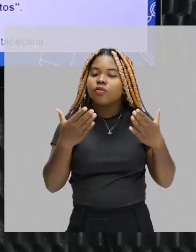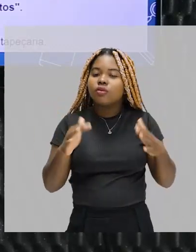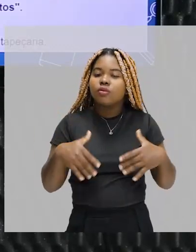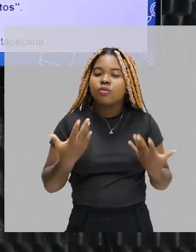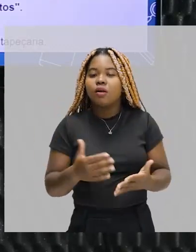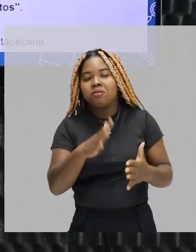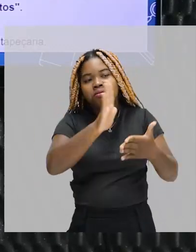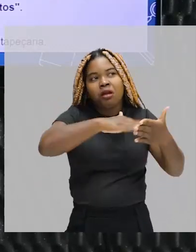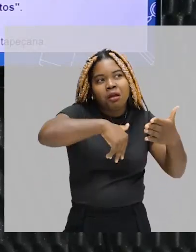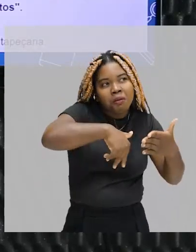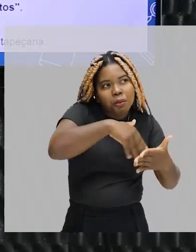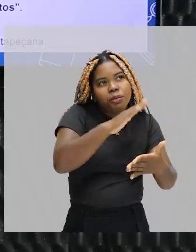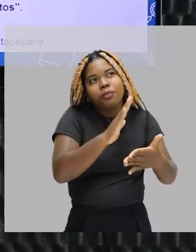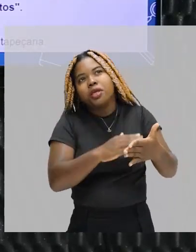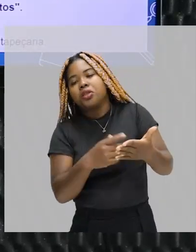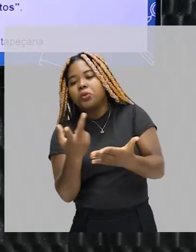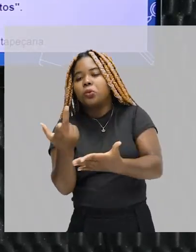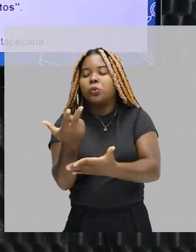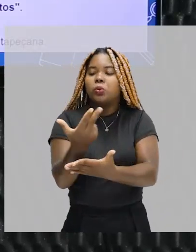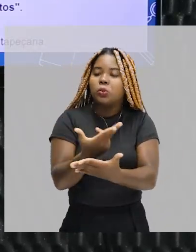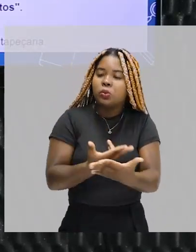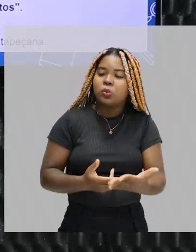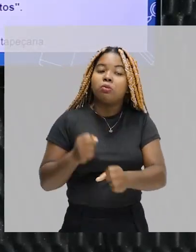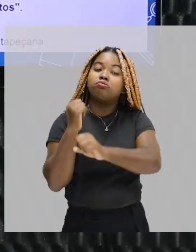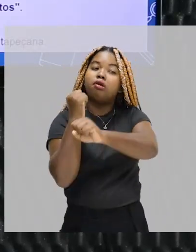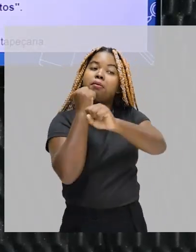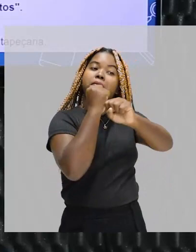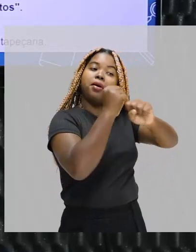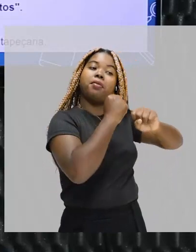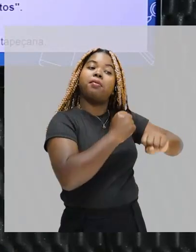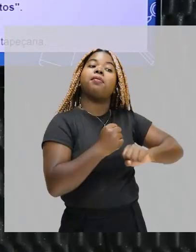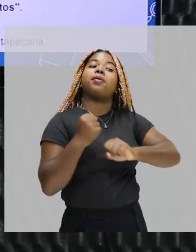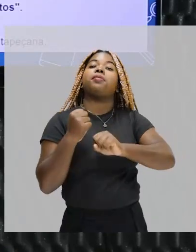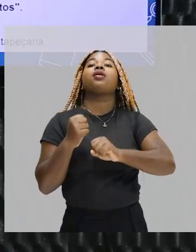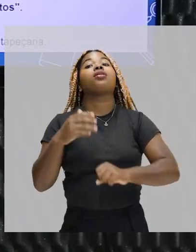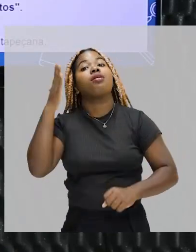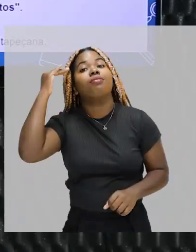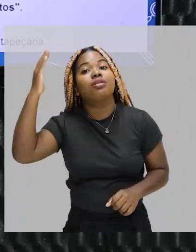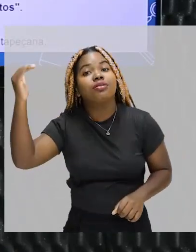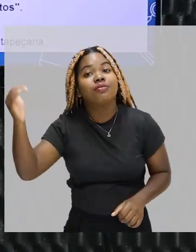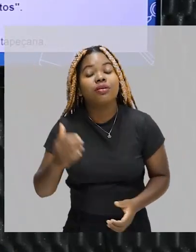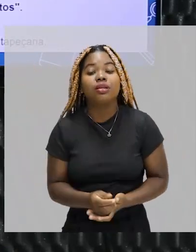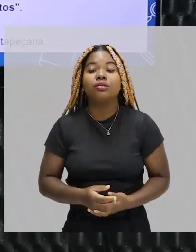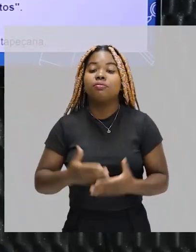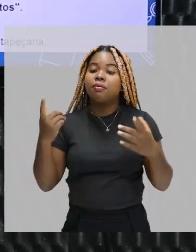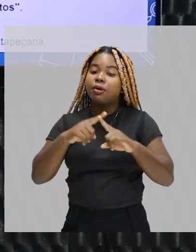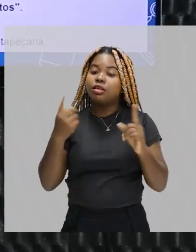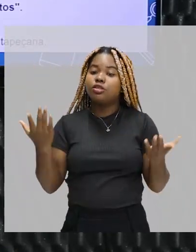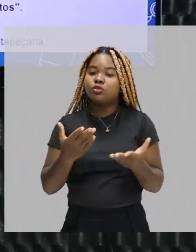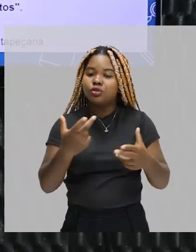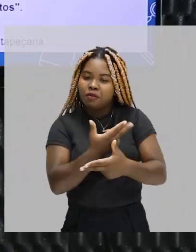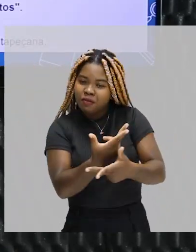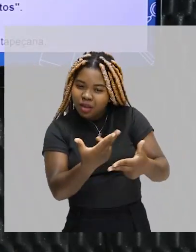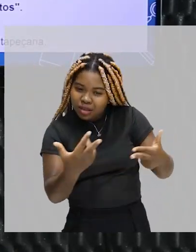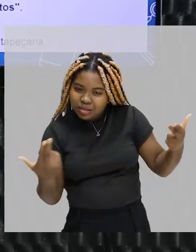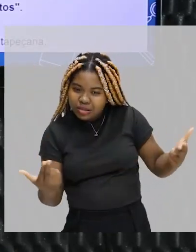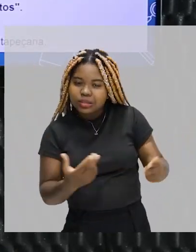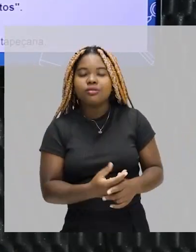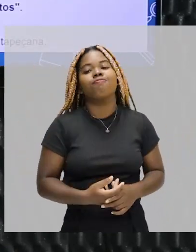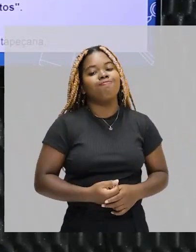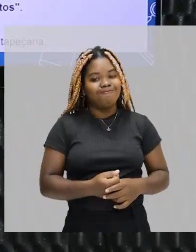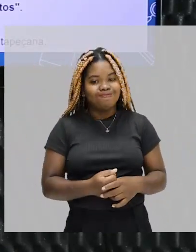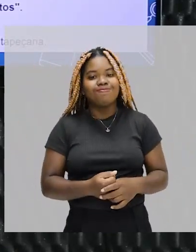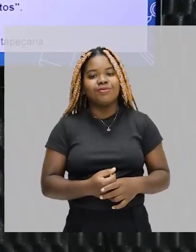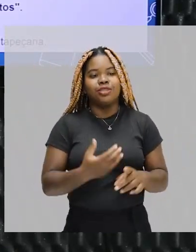pintura, desenho, escultura. Então, escolhi dar uma variada nessa linha de limite entre arte,